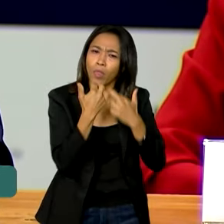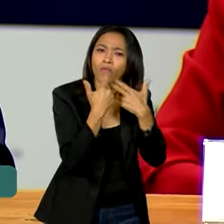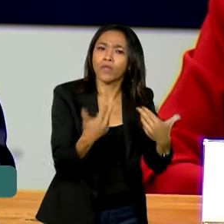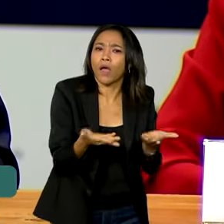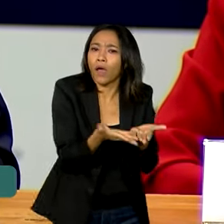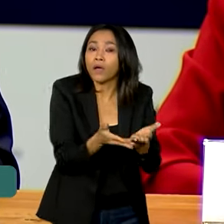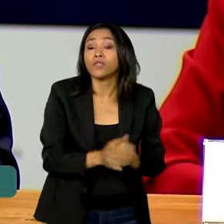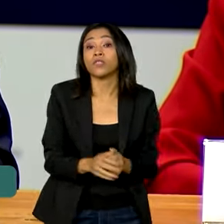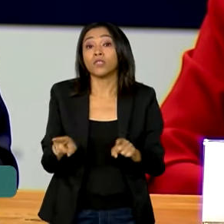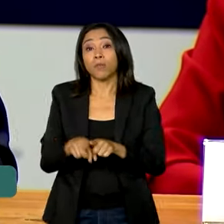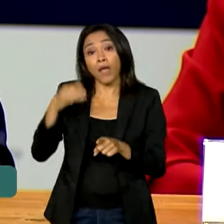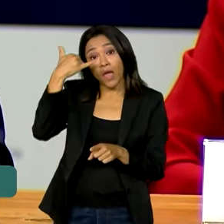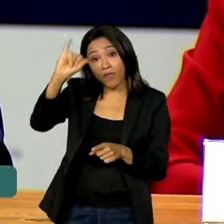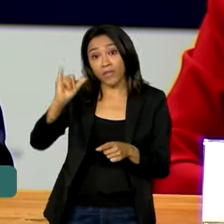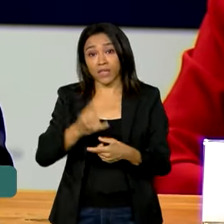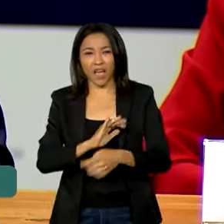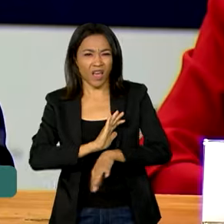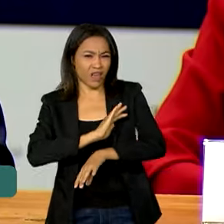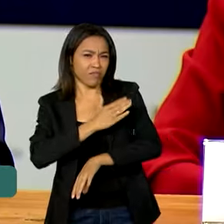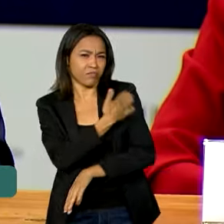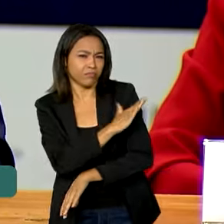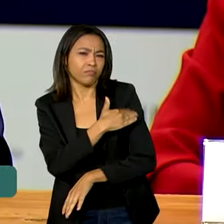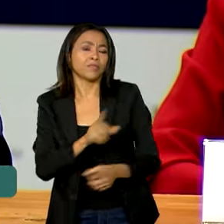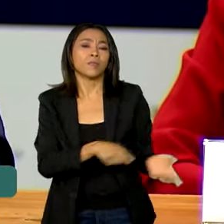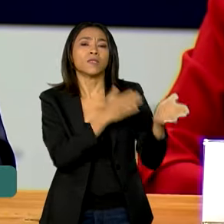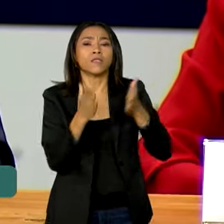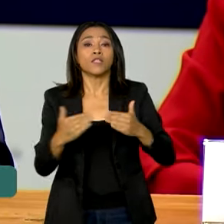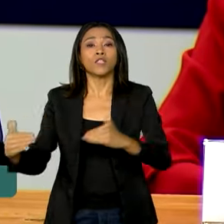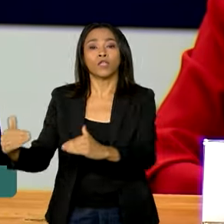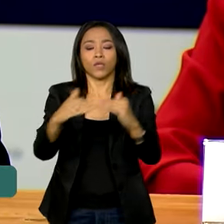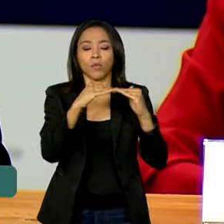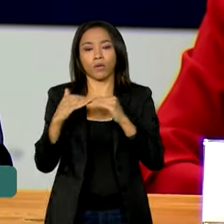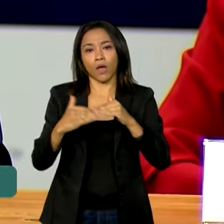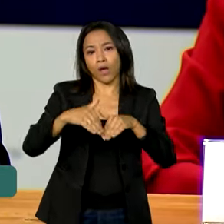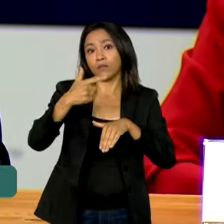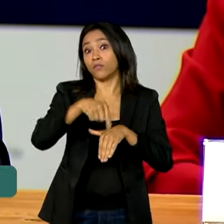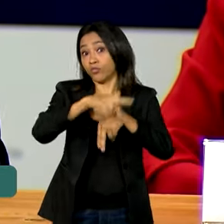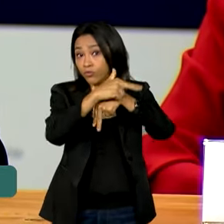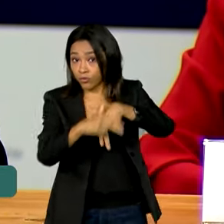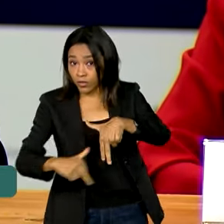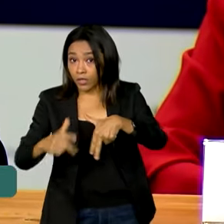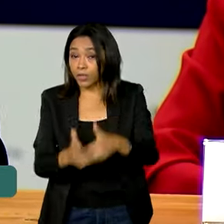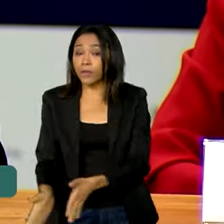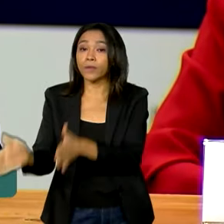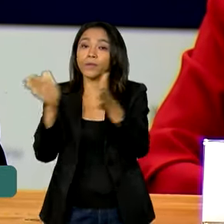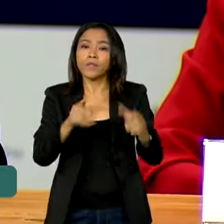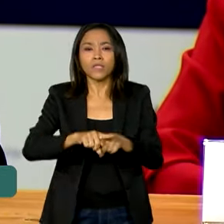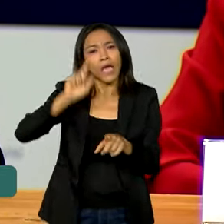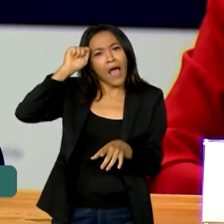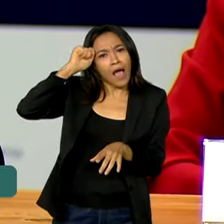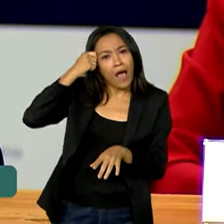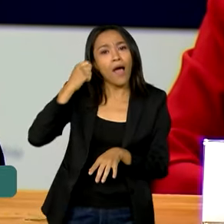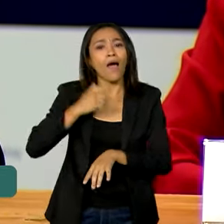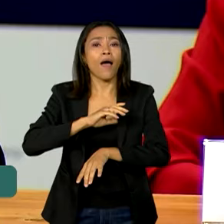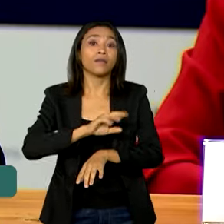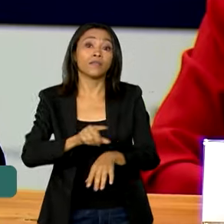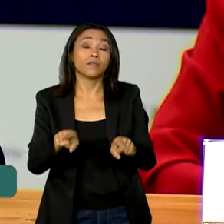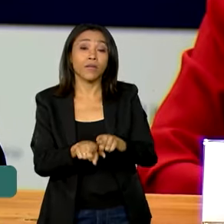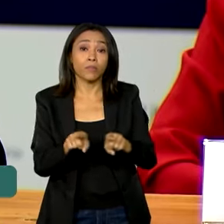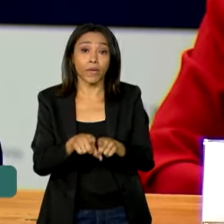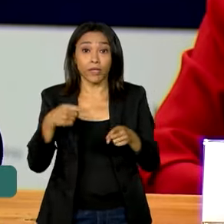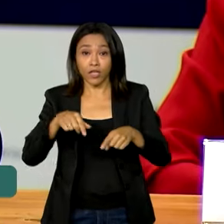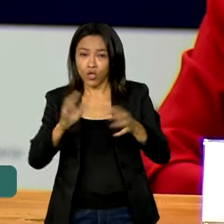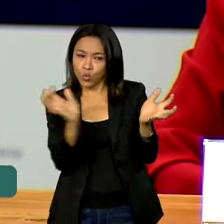combate à discriminação, promoção da igualdade de gênero, promoção da igualdade de raça, promoção da igualdade entre